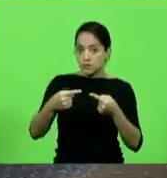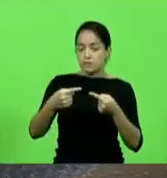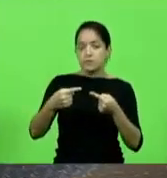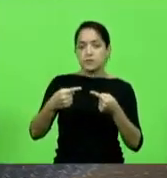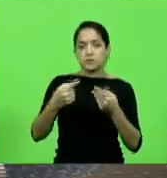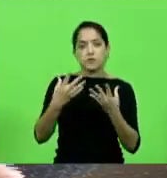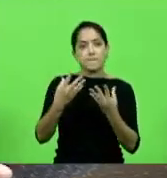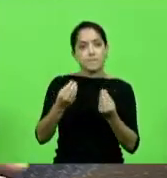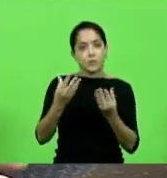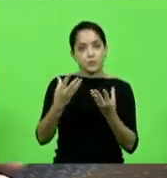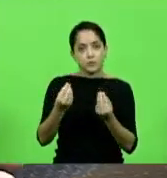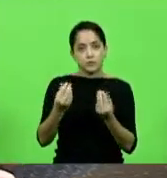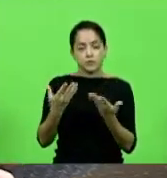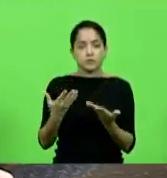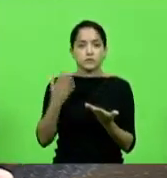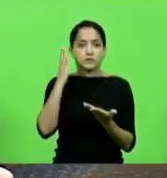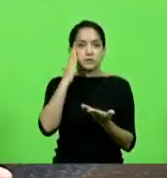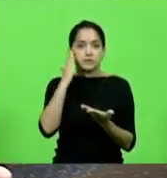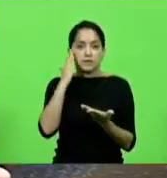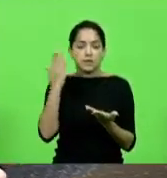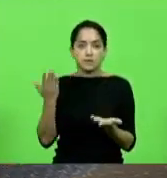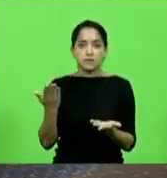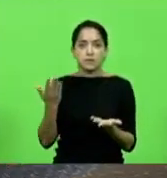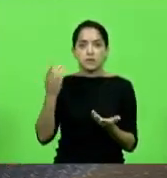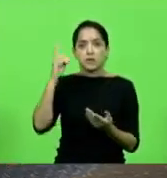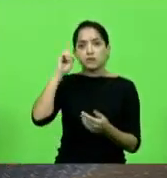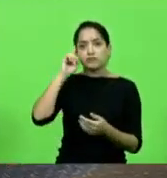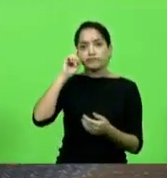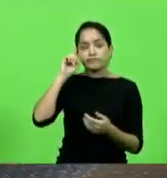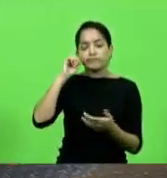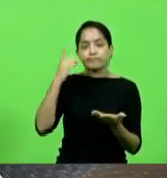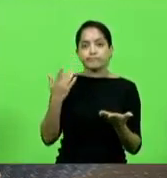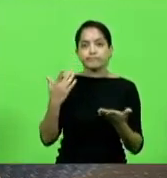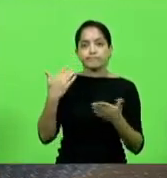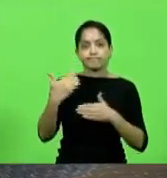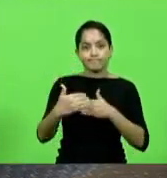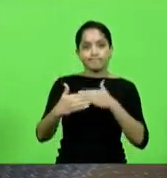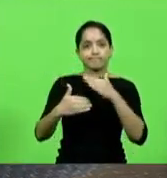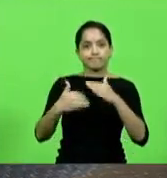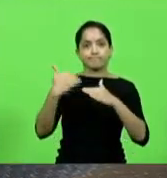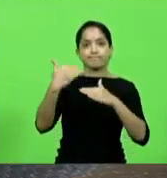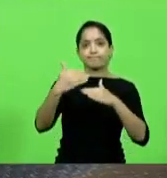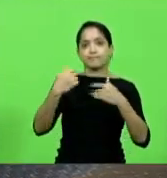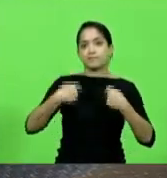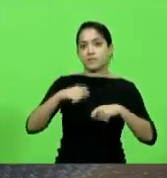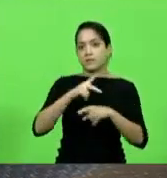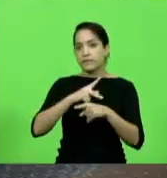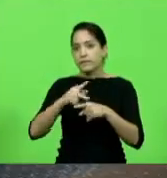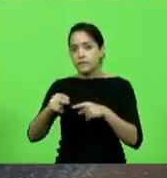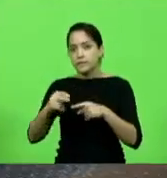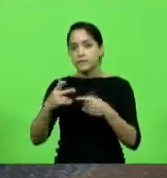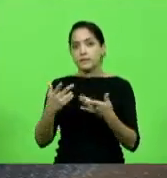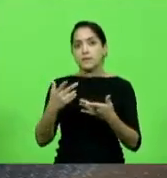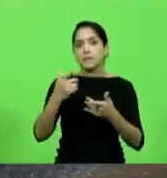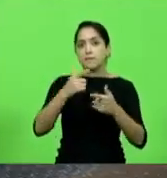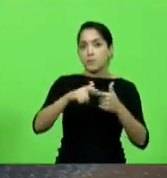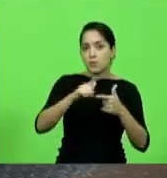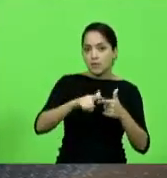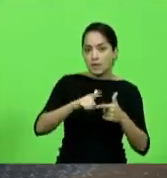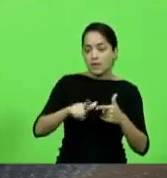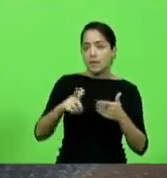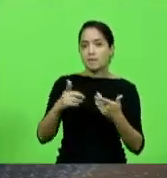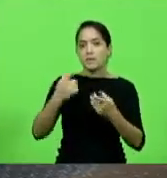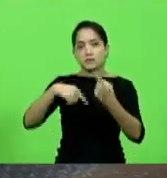nós sabemos que todos os dias temos etapas a vencer problemas a superar